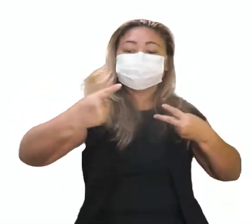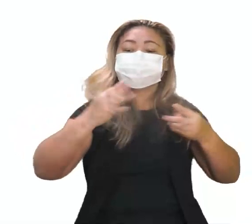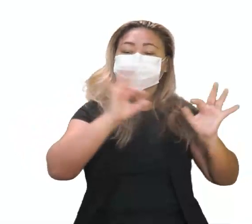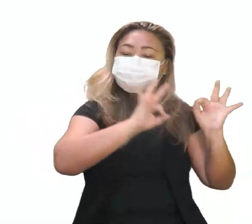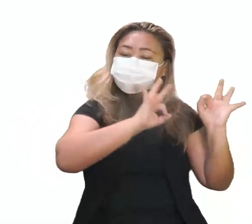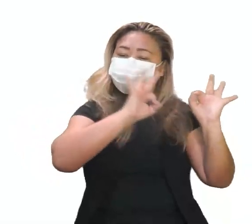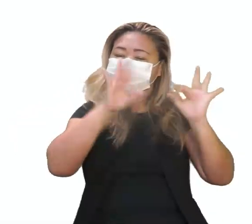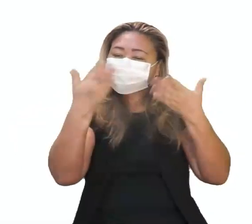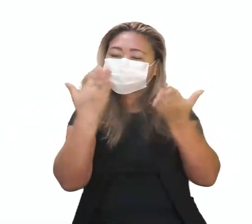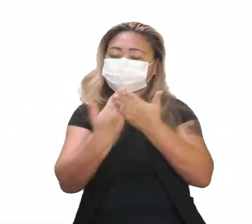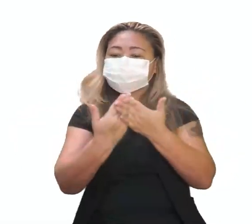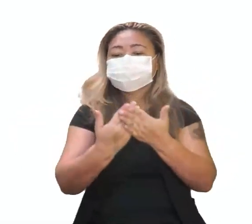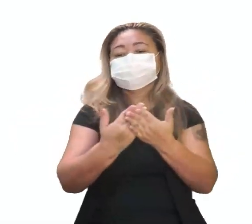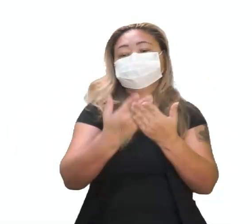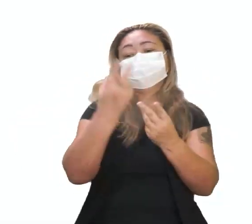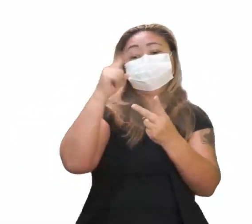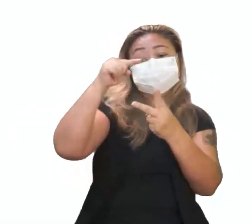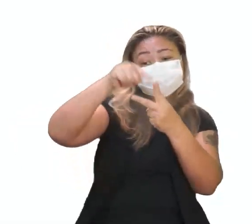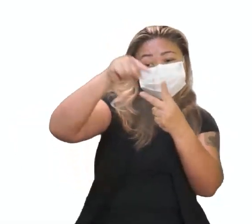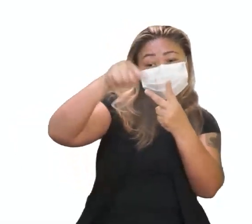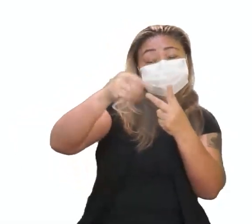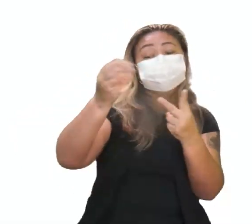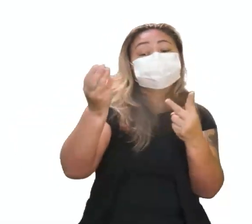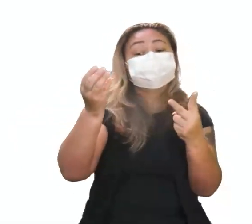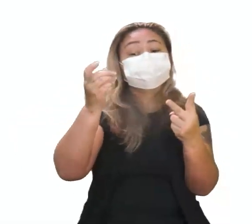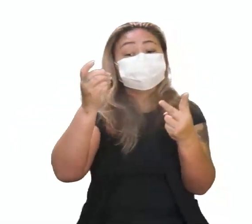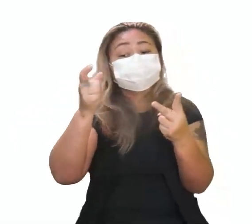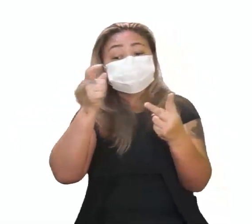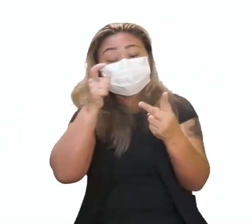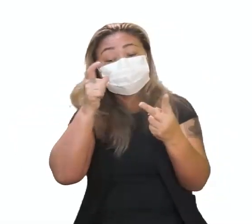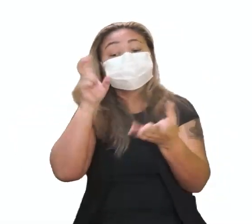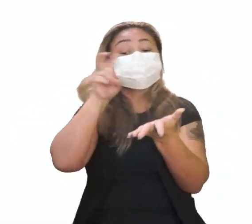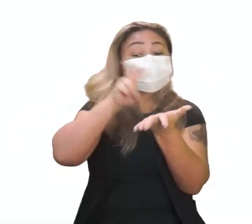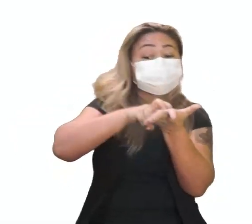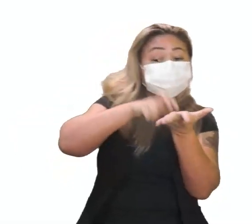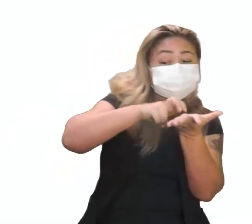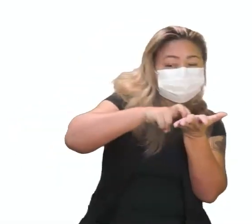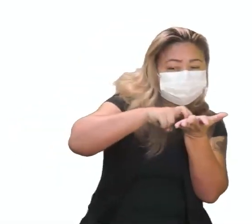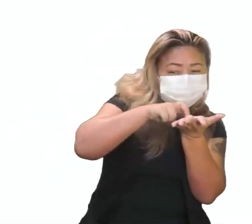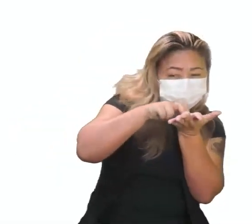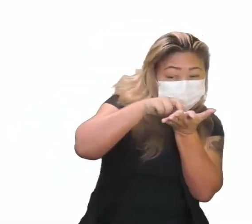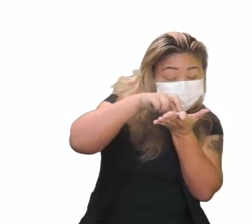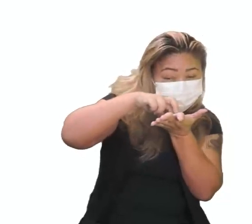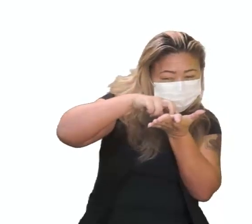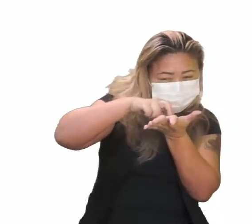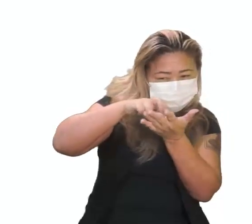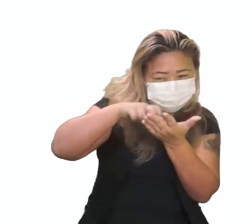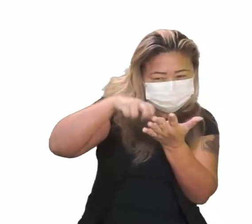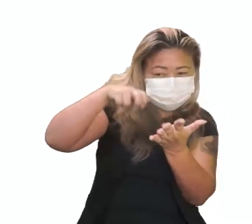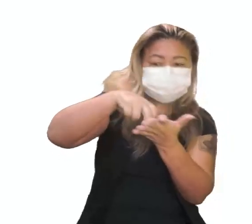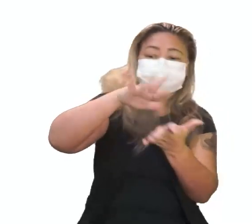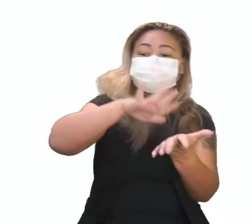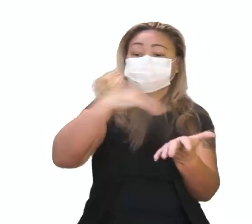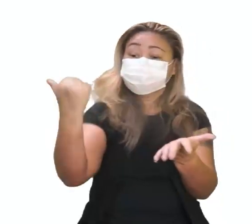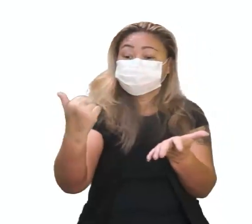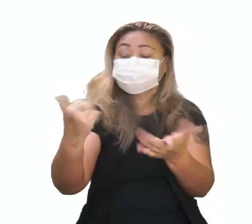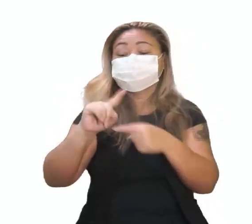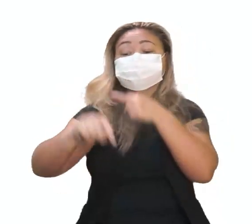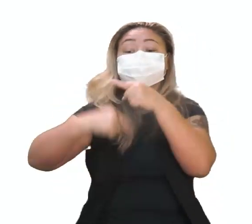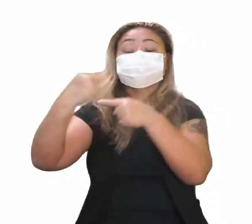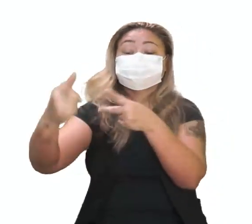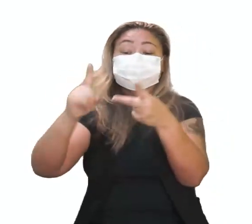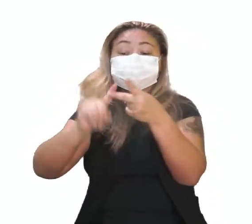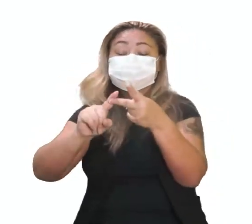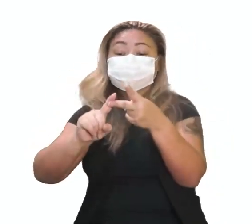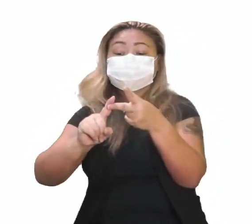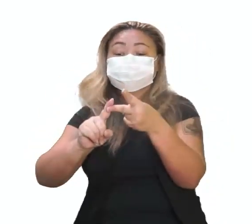aula, nós falamos de dois experimentos. Um com ratinhos, que os ratinhos, pum, batiam a cachuleta. E o